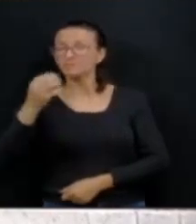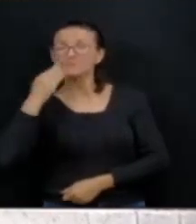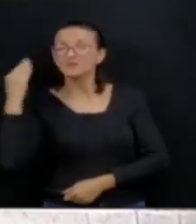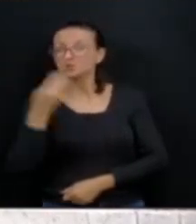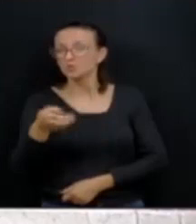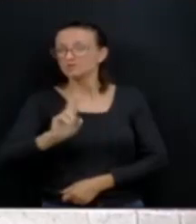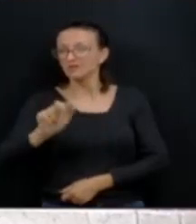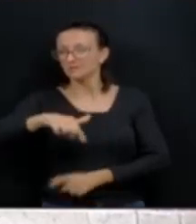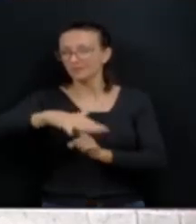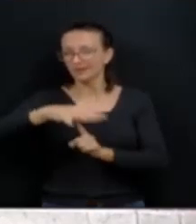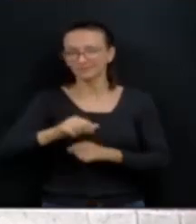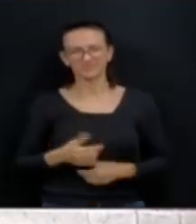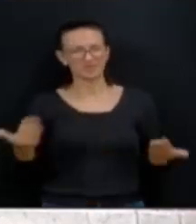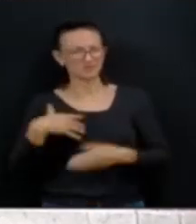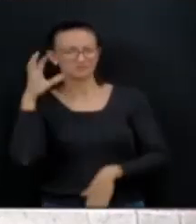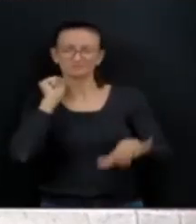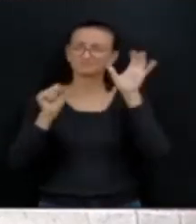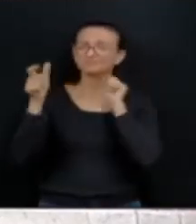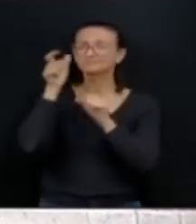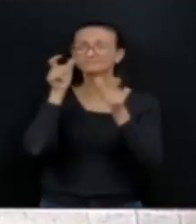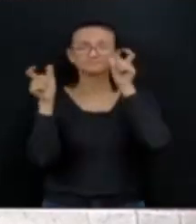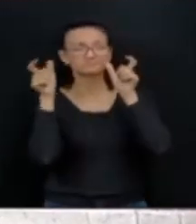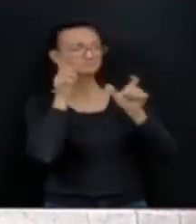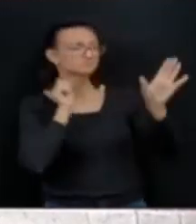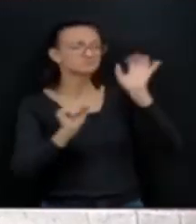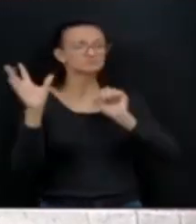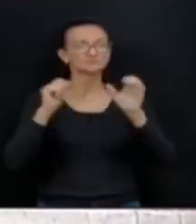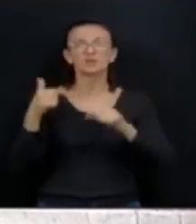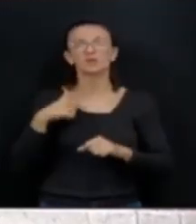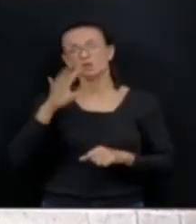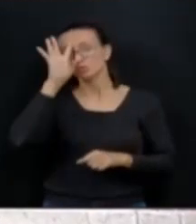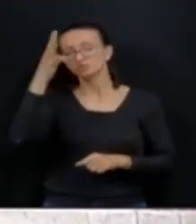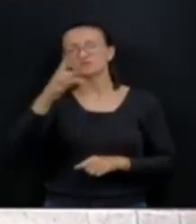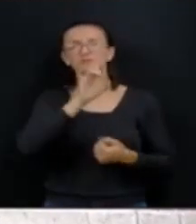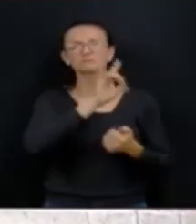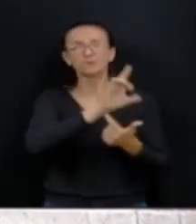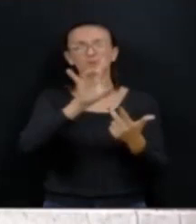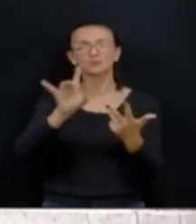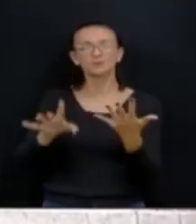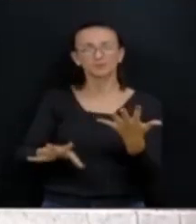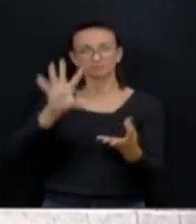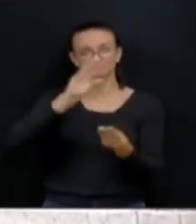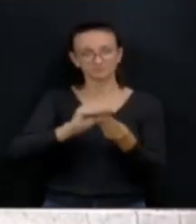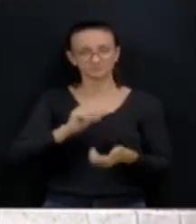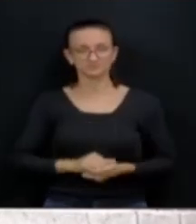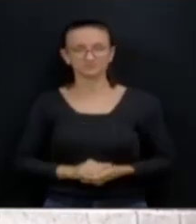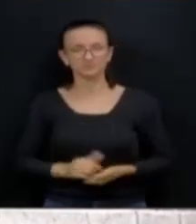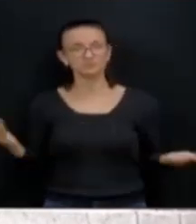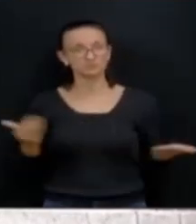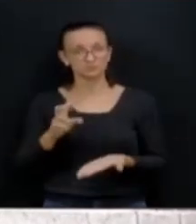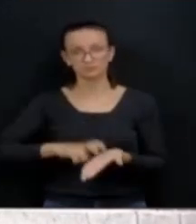hoje, ouvindo alguns falar, eu resolvi exemplificar caso a caso disso. Hoje pela manhã,